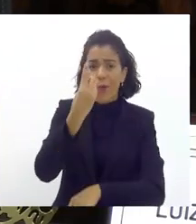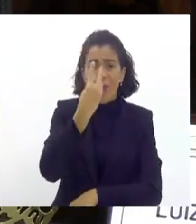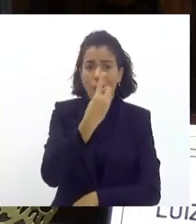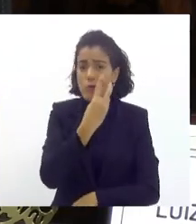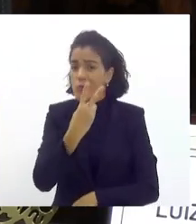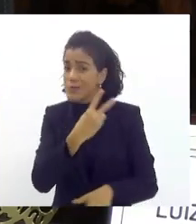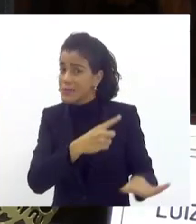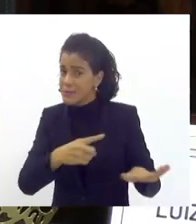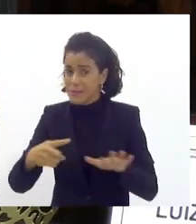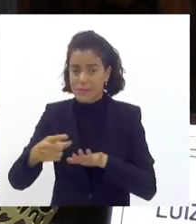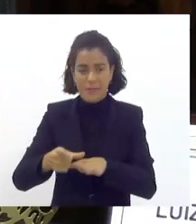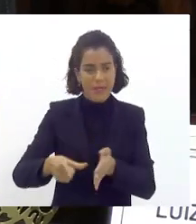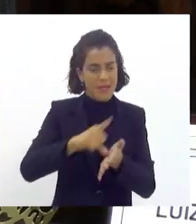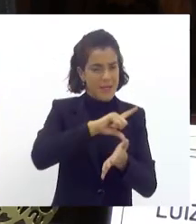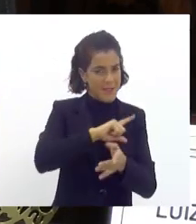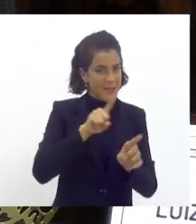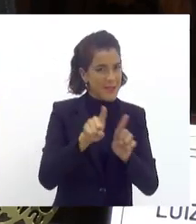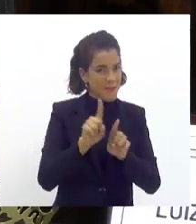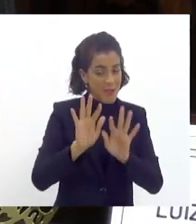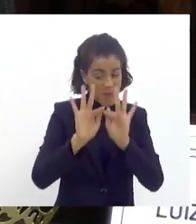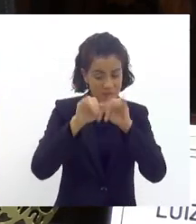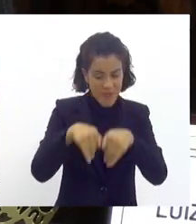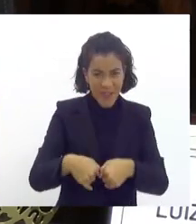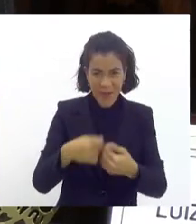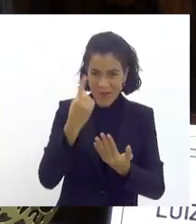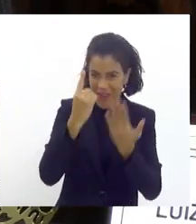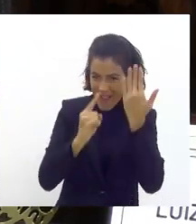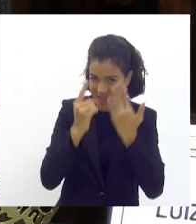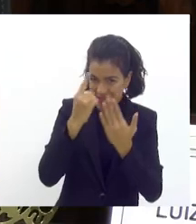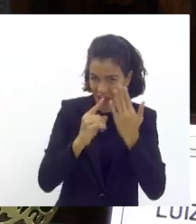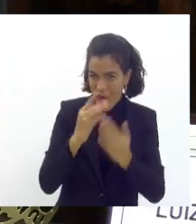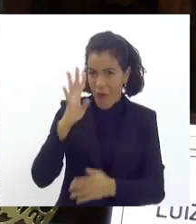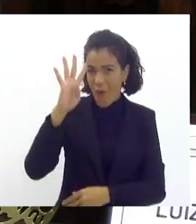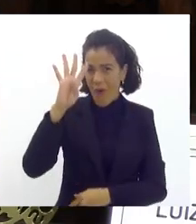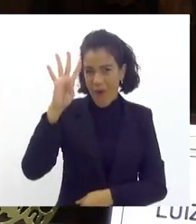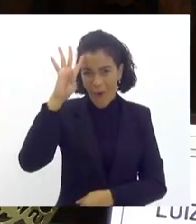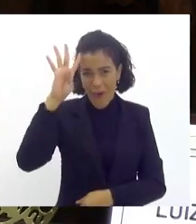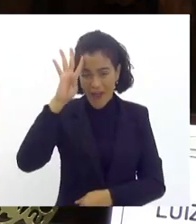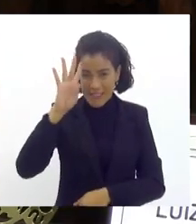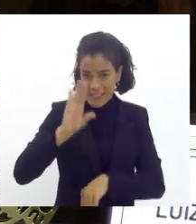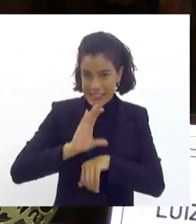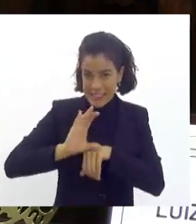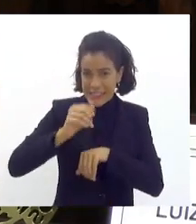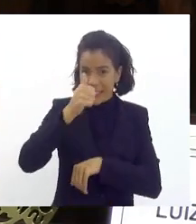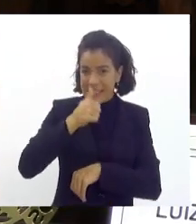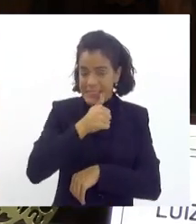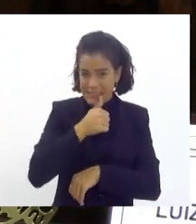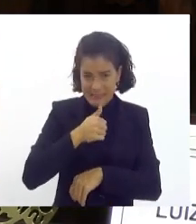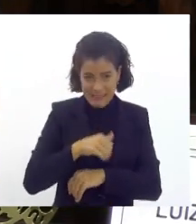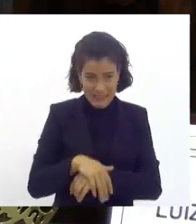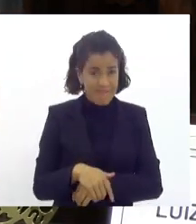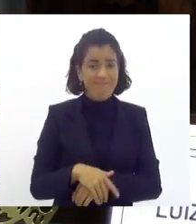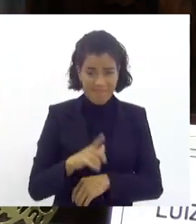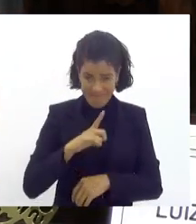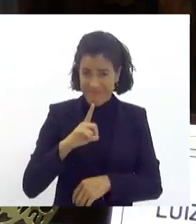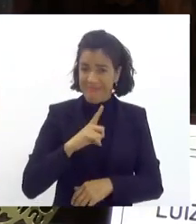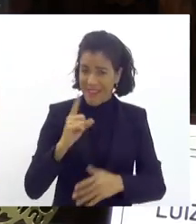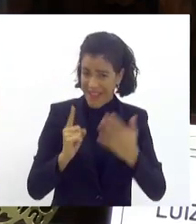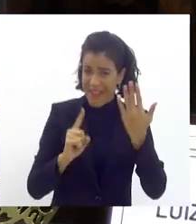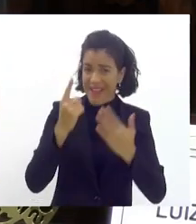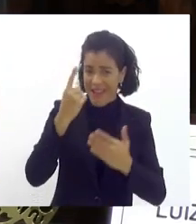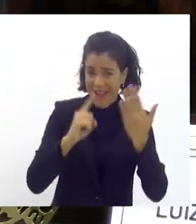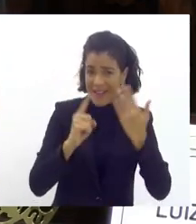do carnaval e depois do carnaval depois da quarta-feira de cinza tem desfile e ter ou é mesmo que tivemos aí no